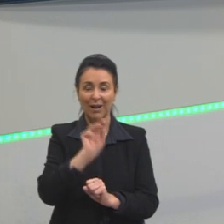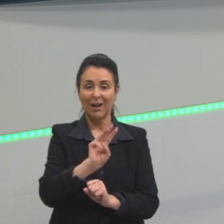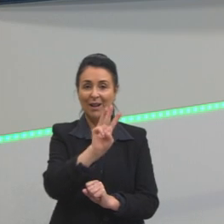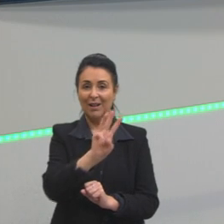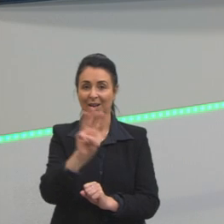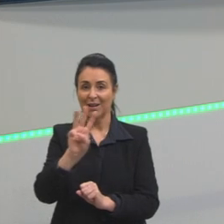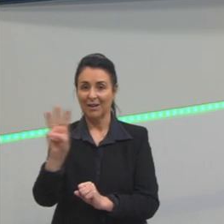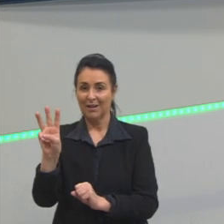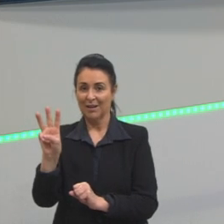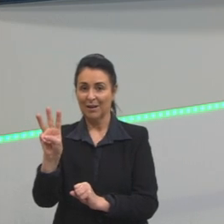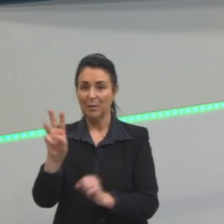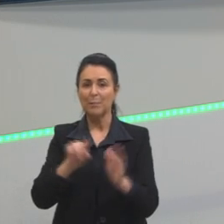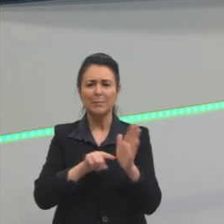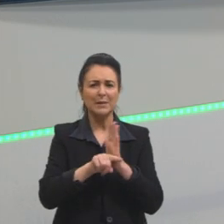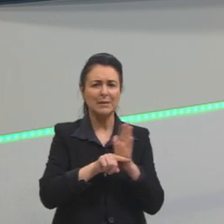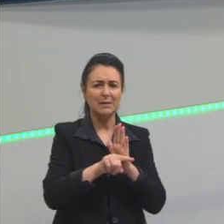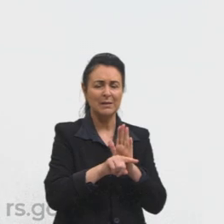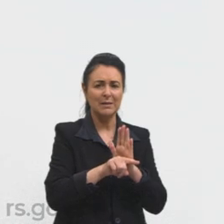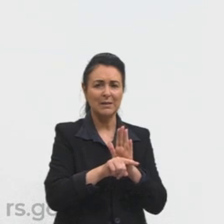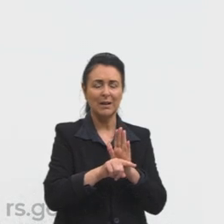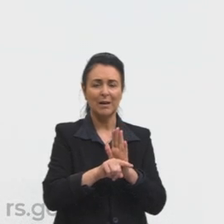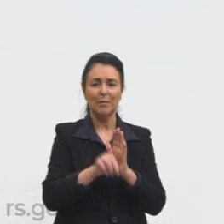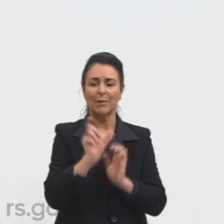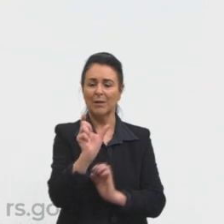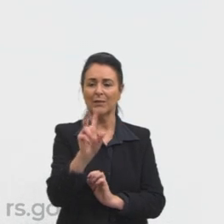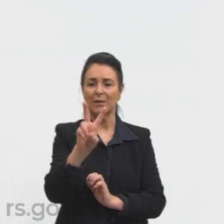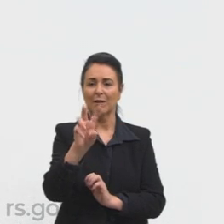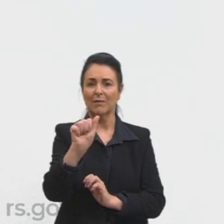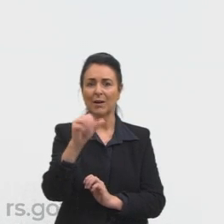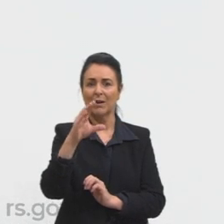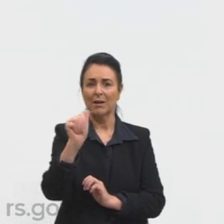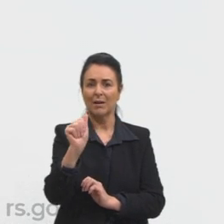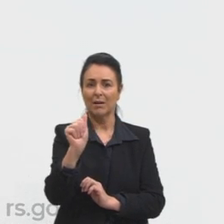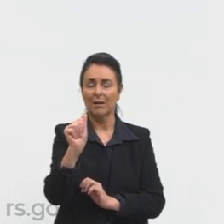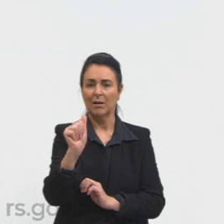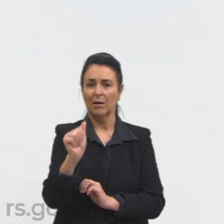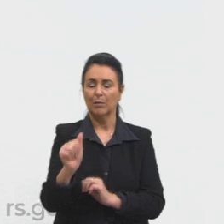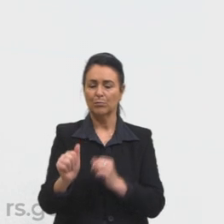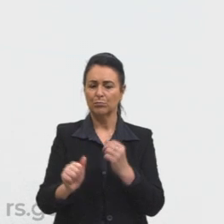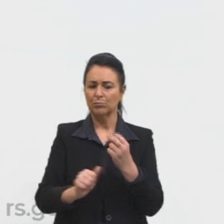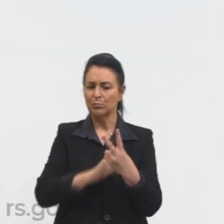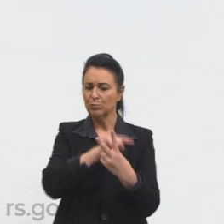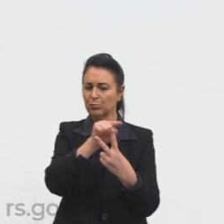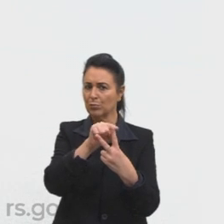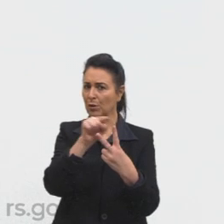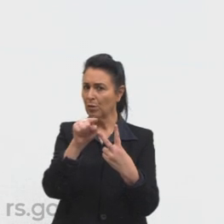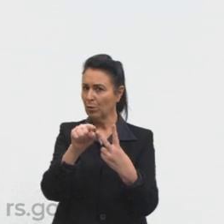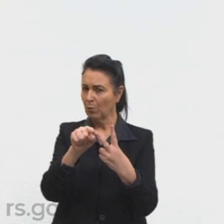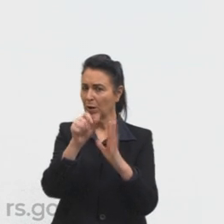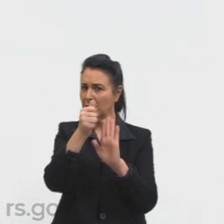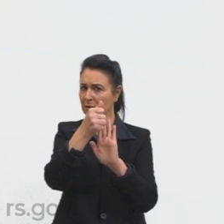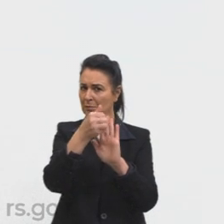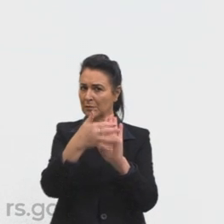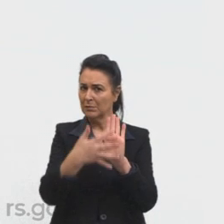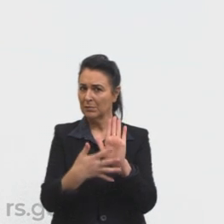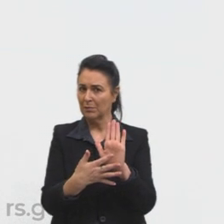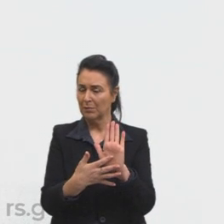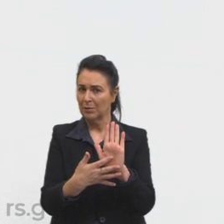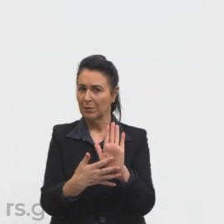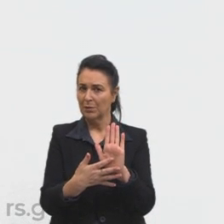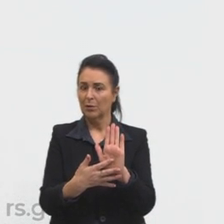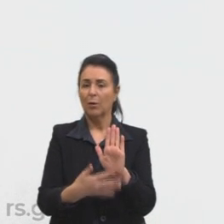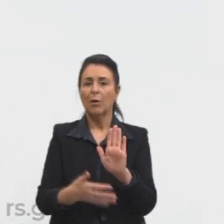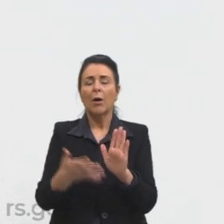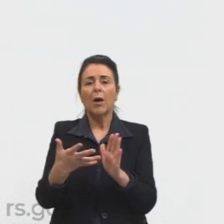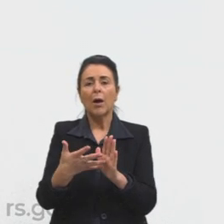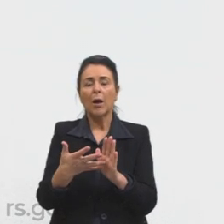barrinha vaca vai aparecer ali para vocês as duas primeiras definições olha ali fêmea